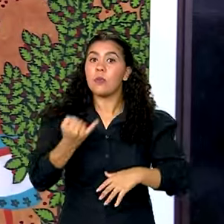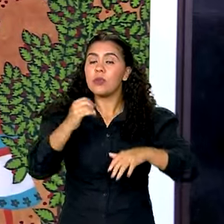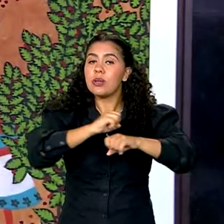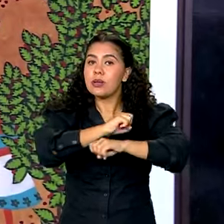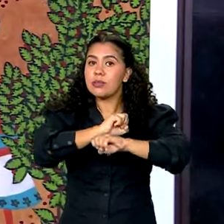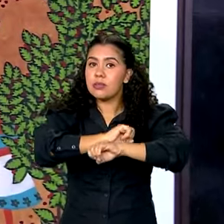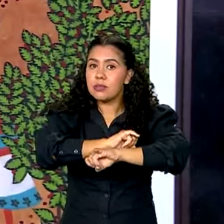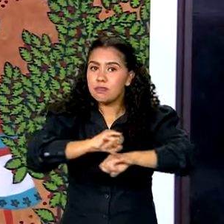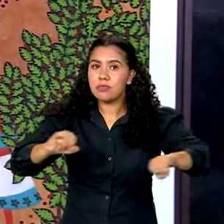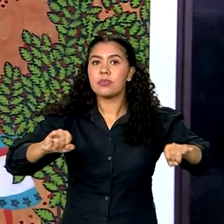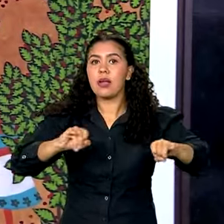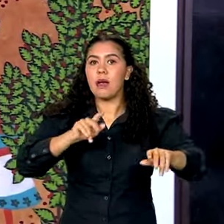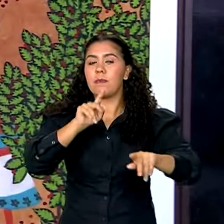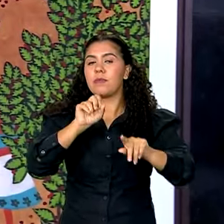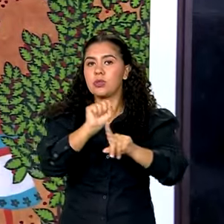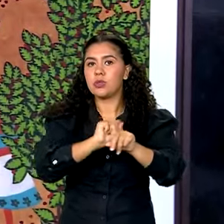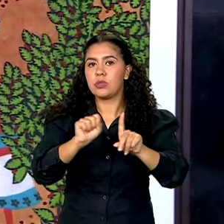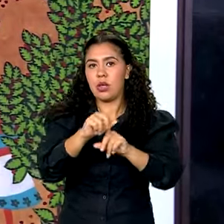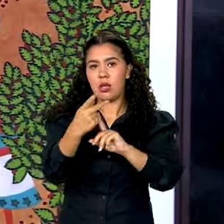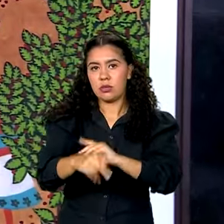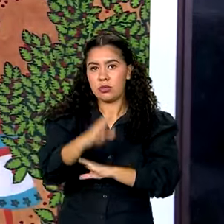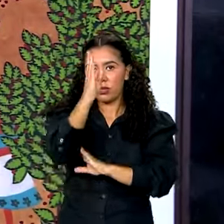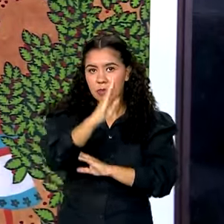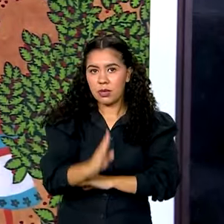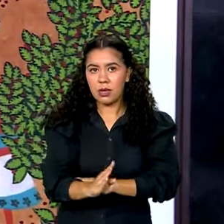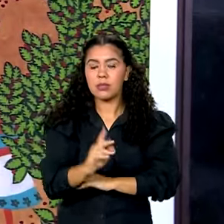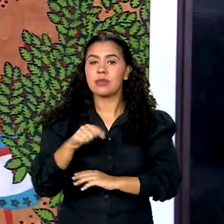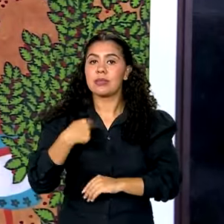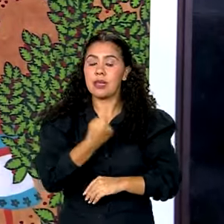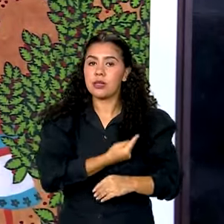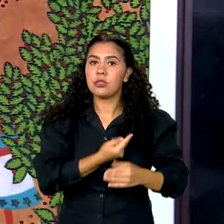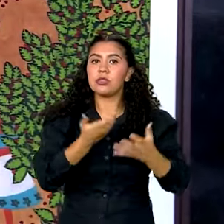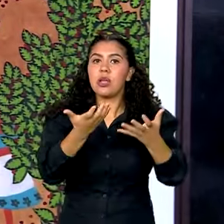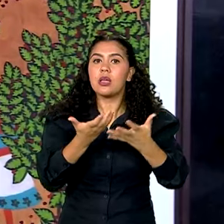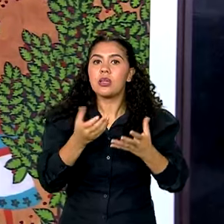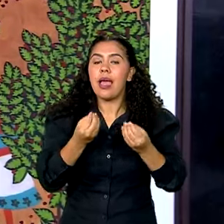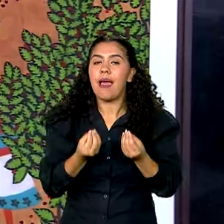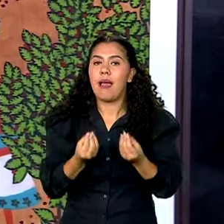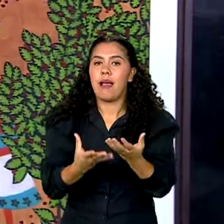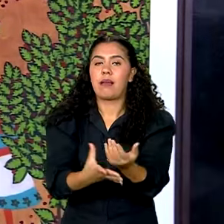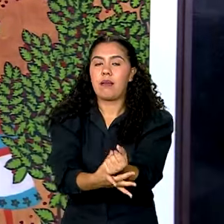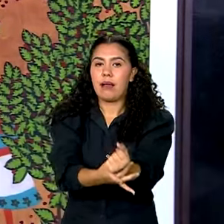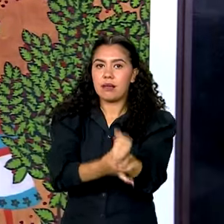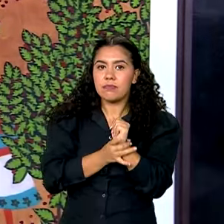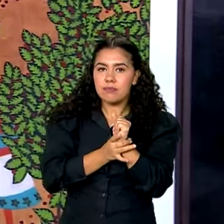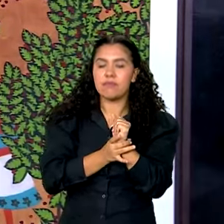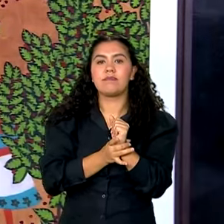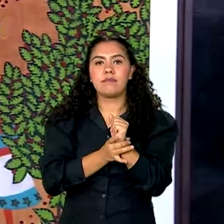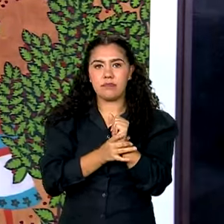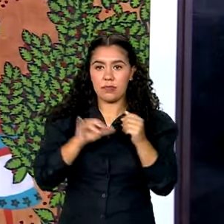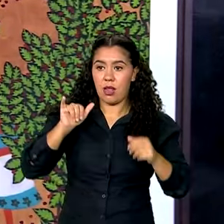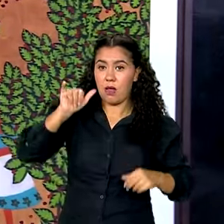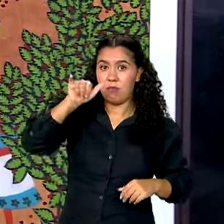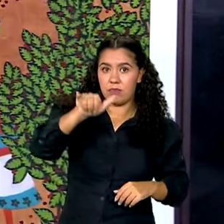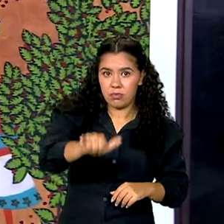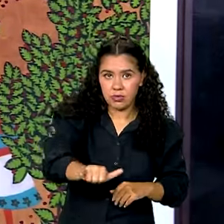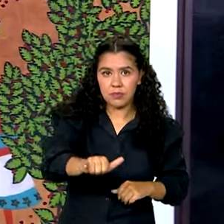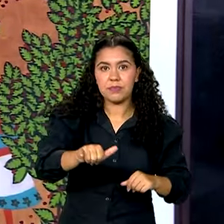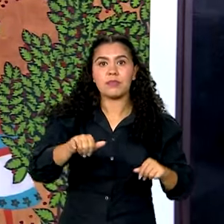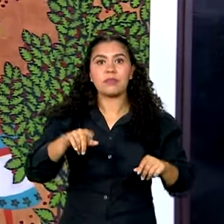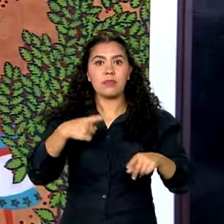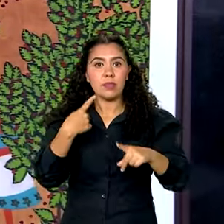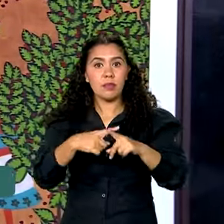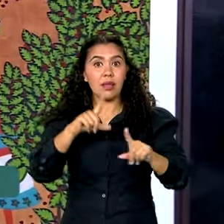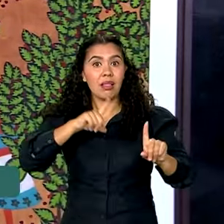brasileira que nós estamos lidando com a segurança aeroportuária. Nós estamos lidando com